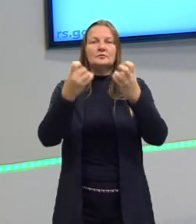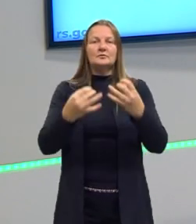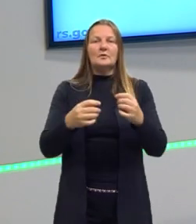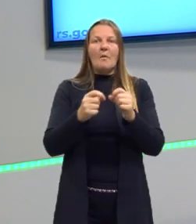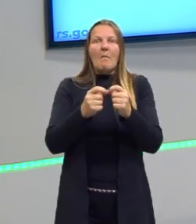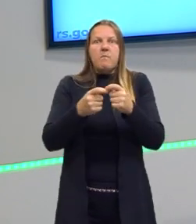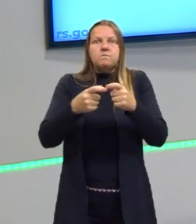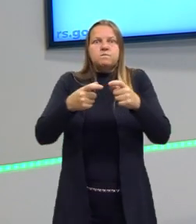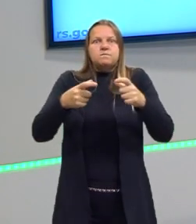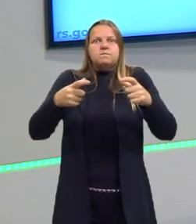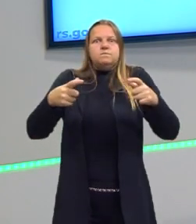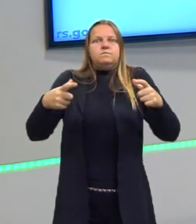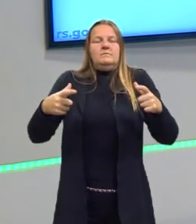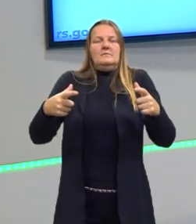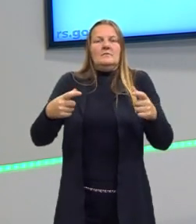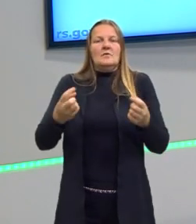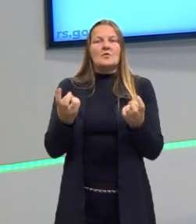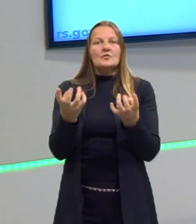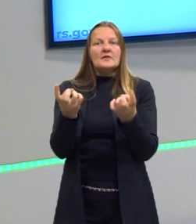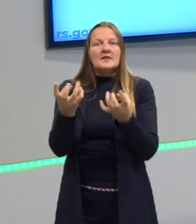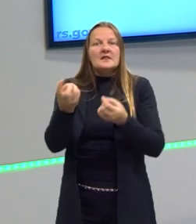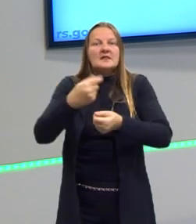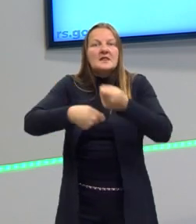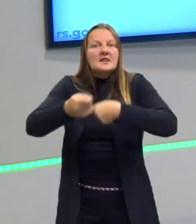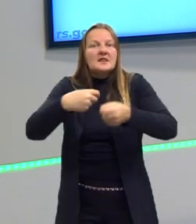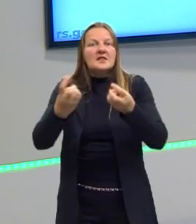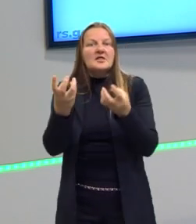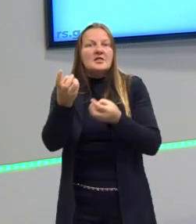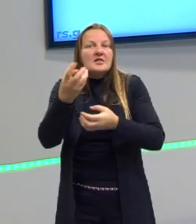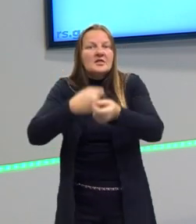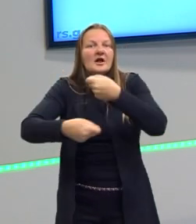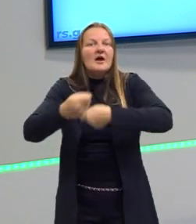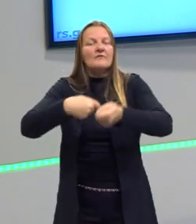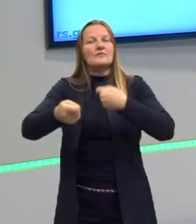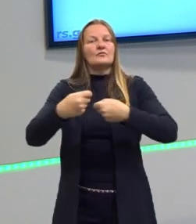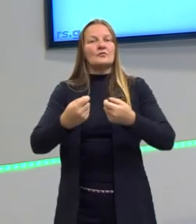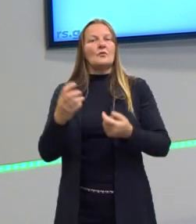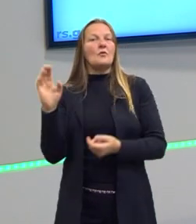consideravelmente o tráfico de drogas. Mas por que isso acontece?